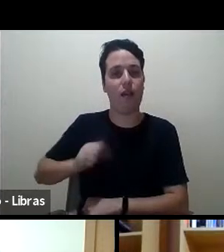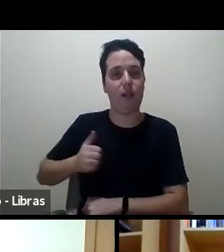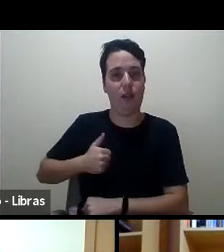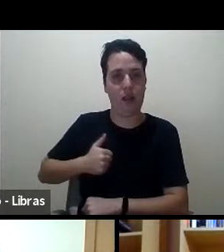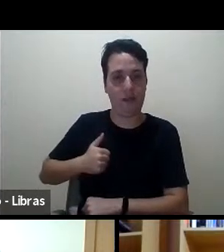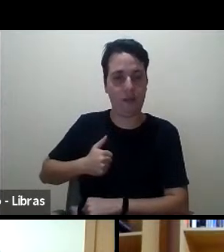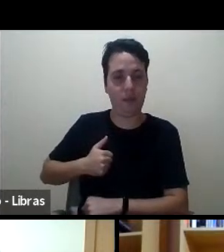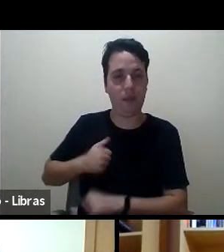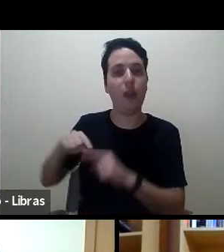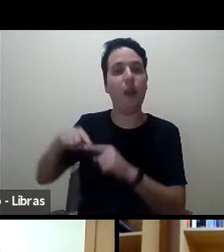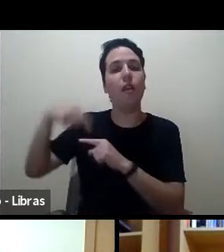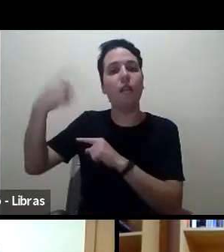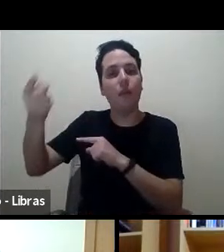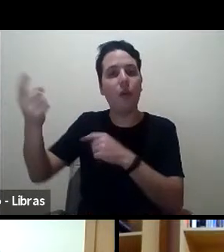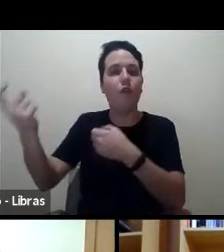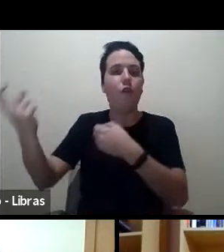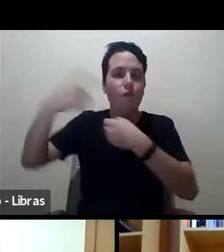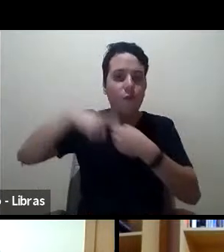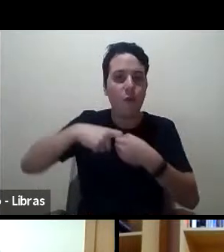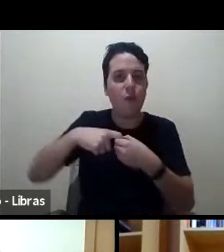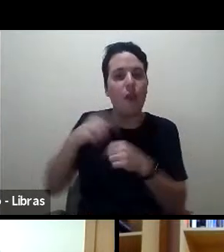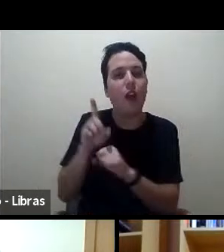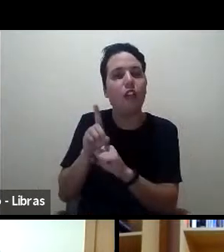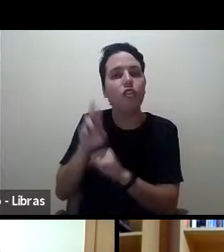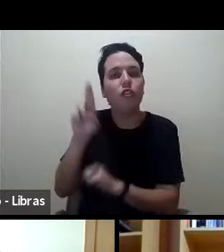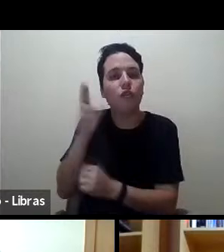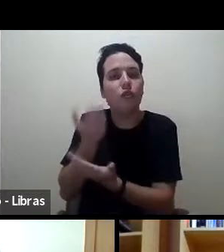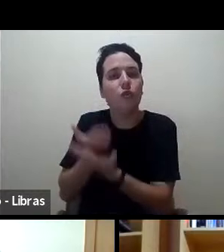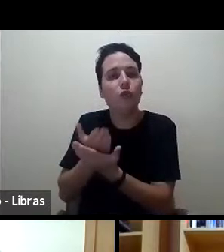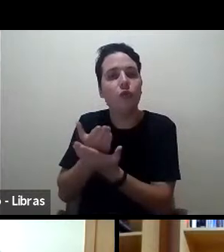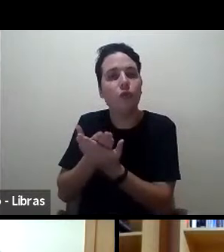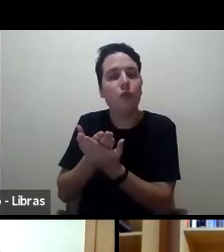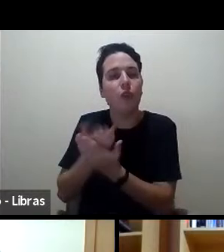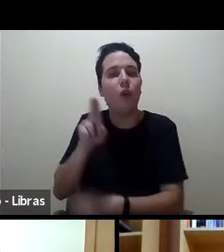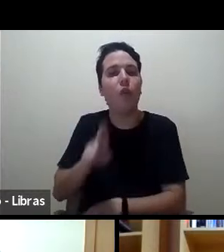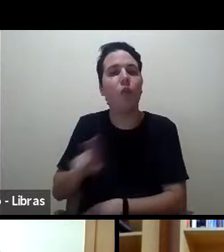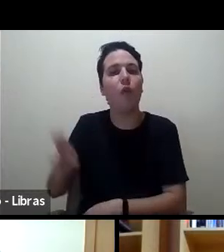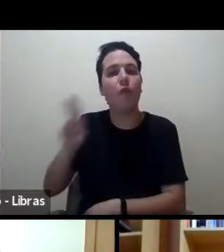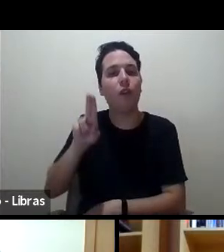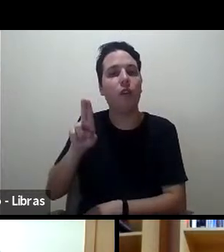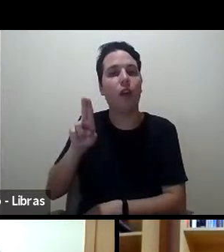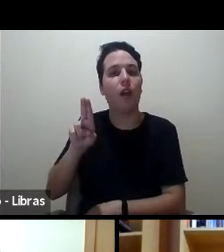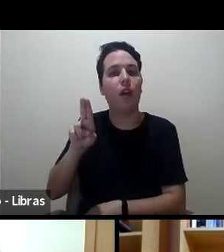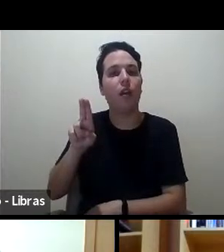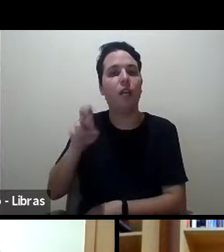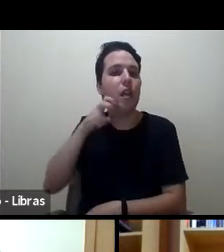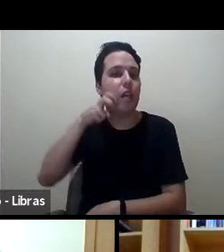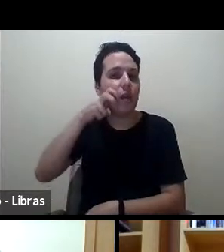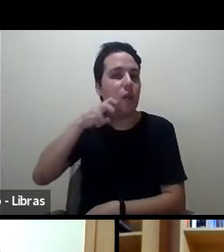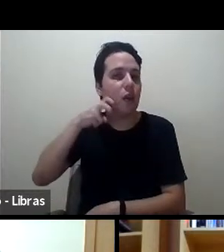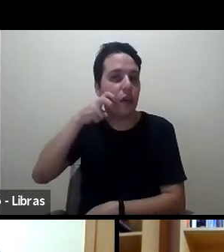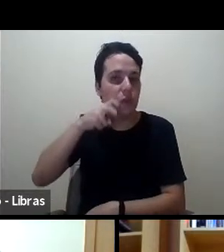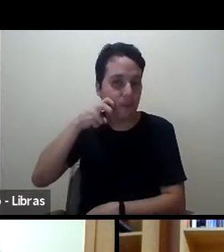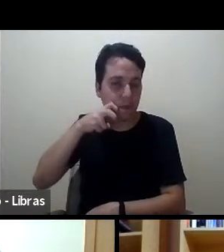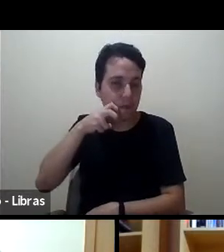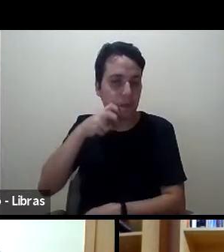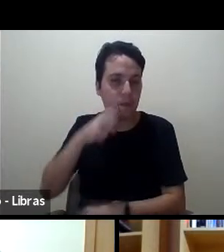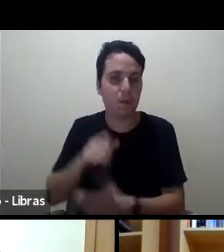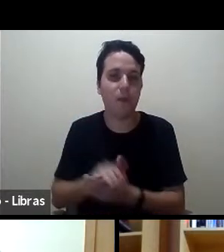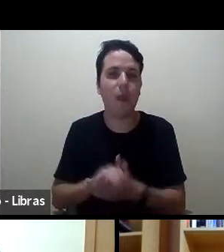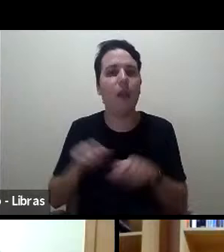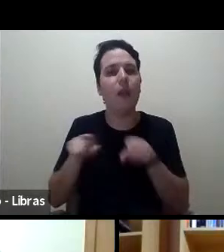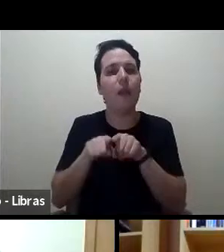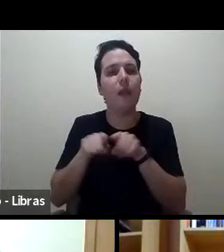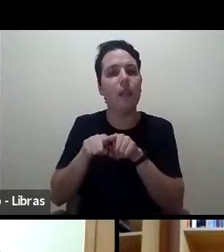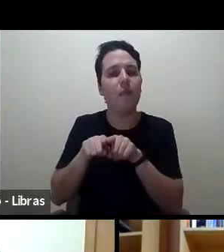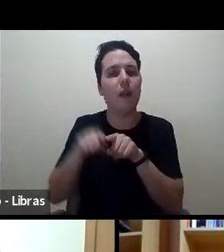depois voltar e fazer o doutorado na Federal do Rio Grande do Norte. Então, acho que também são percursos